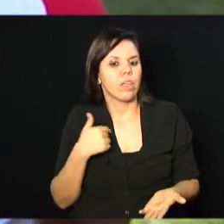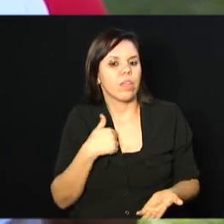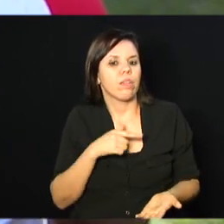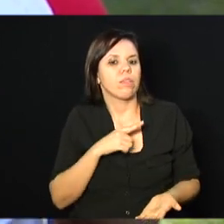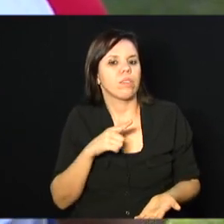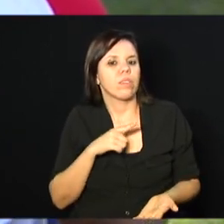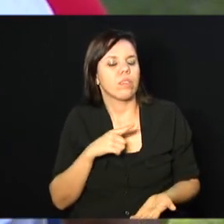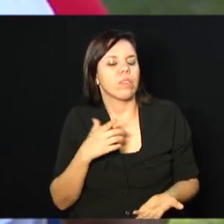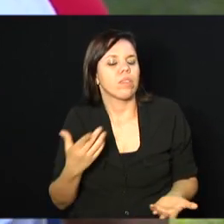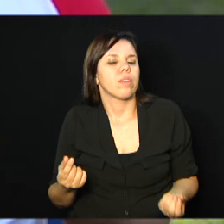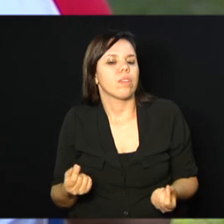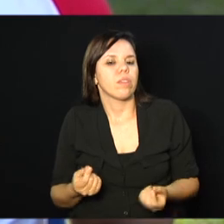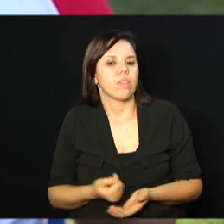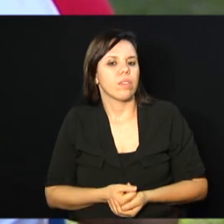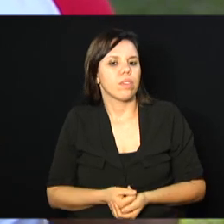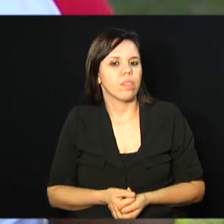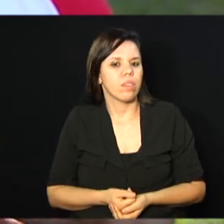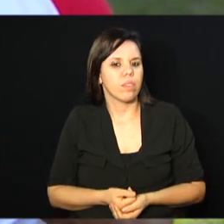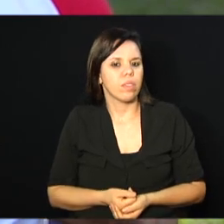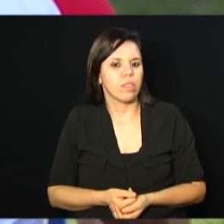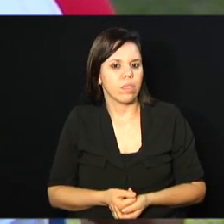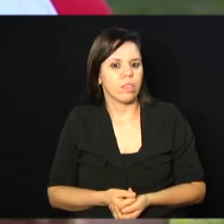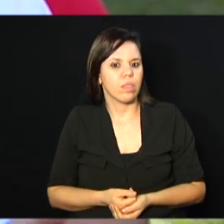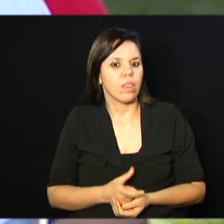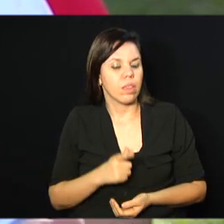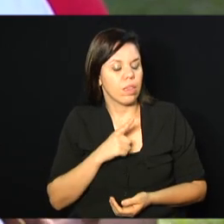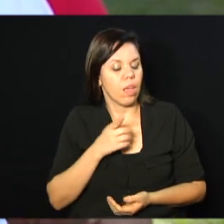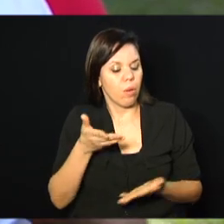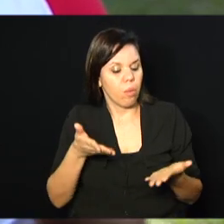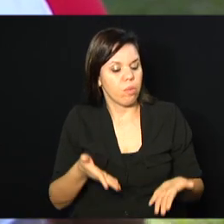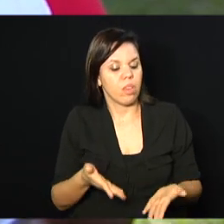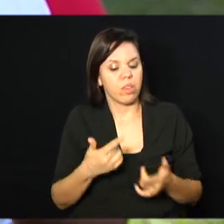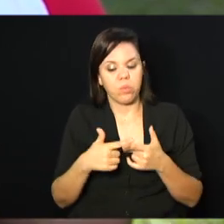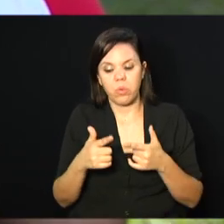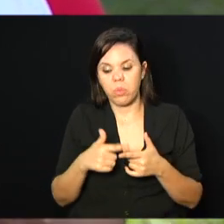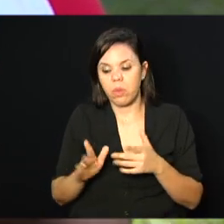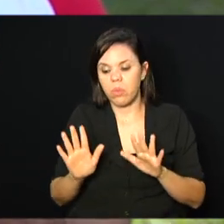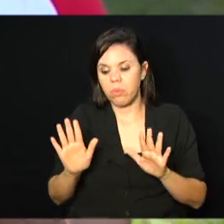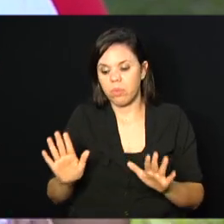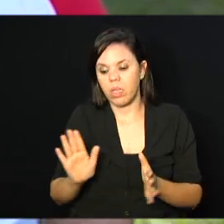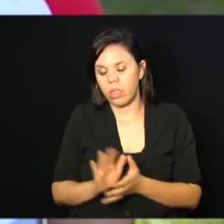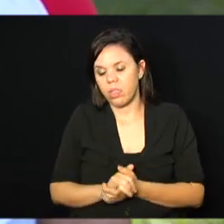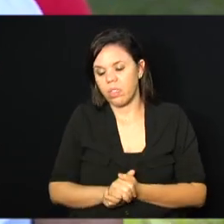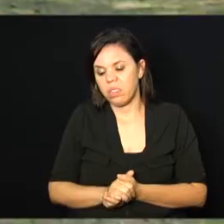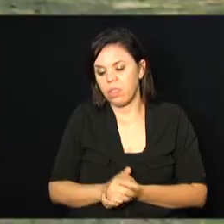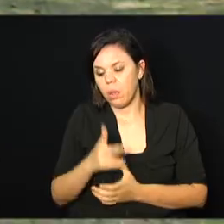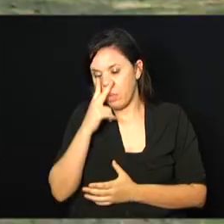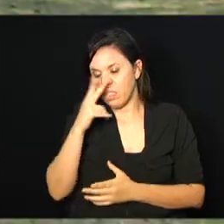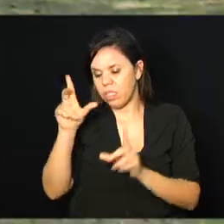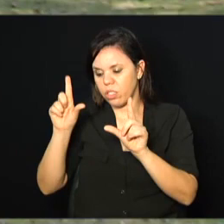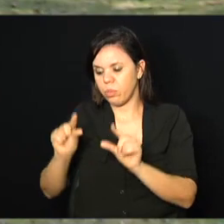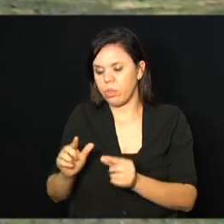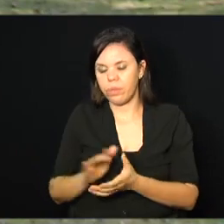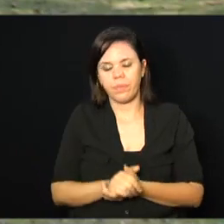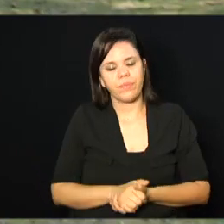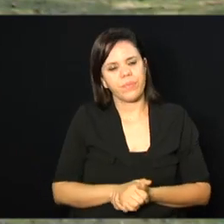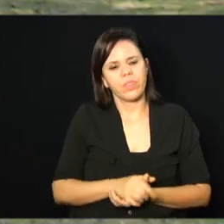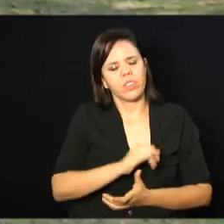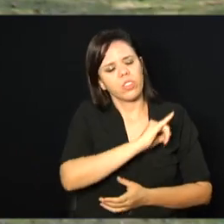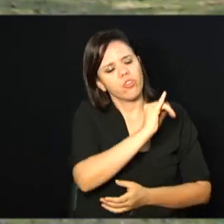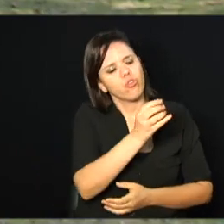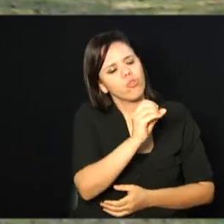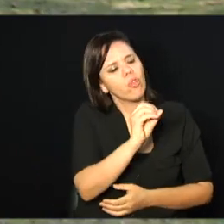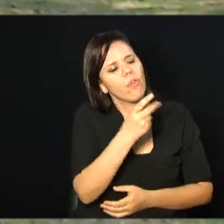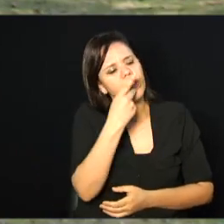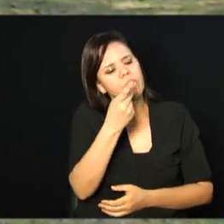com esse problema de uma coisa mais amena. João, você falou no primeiro